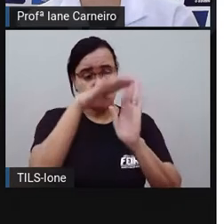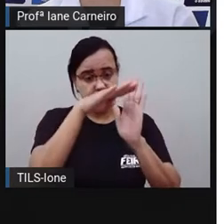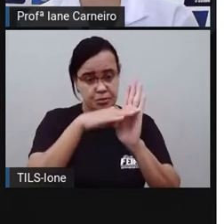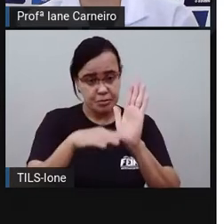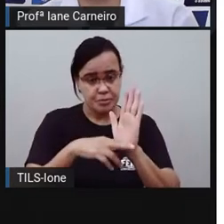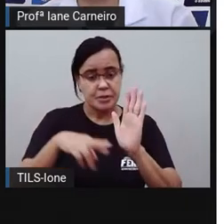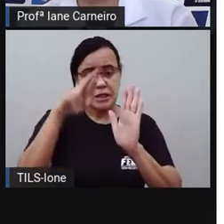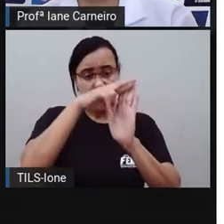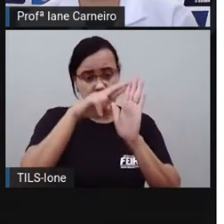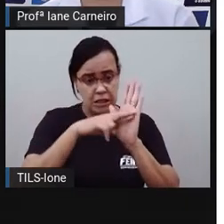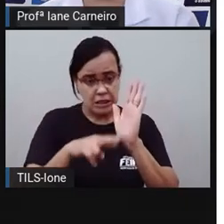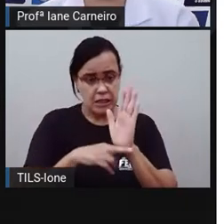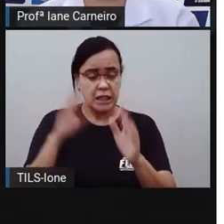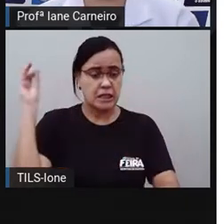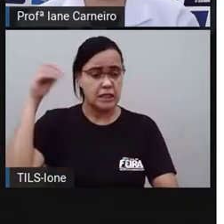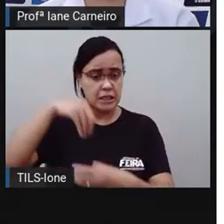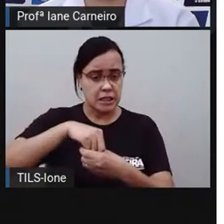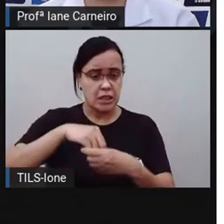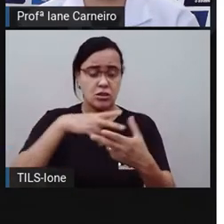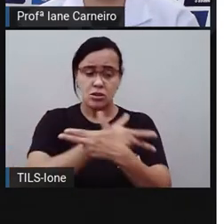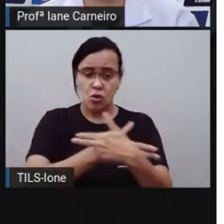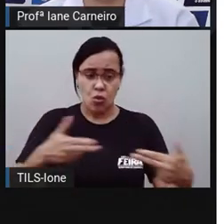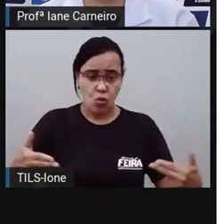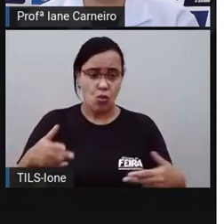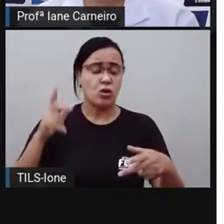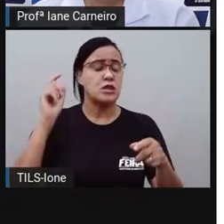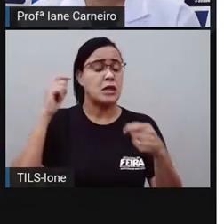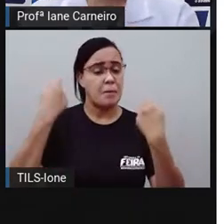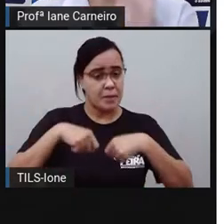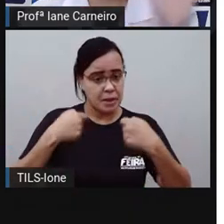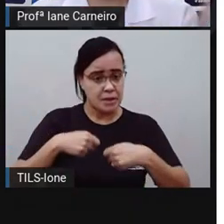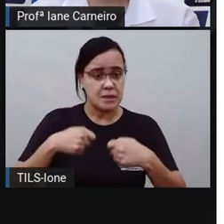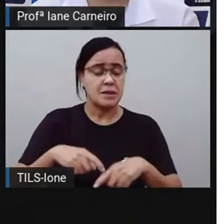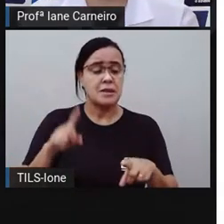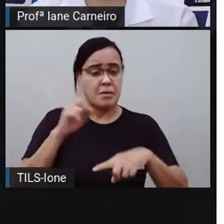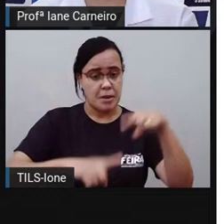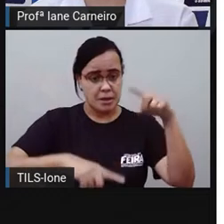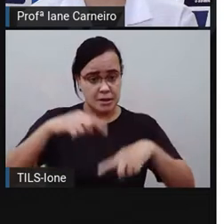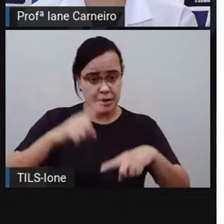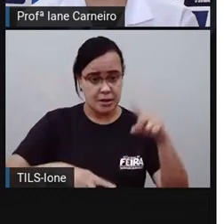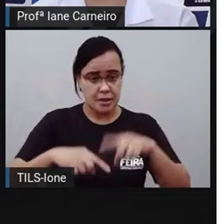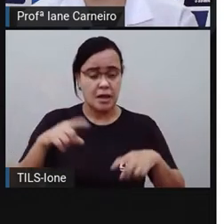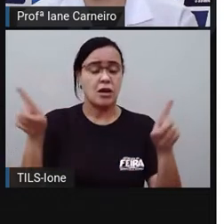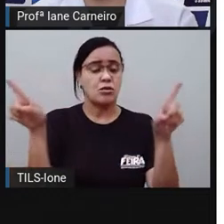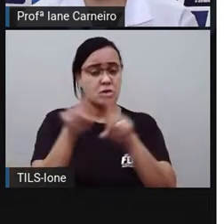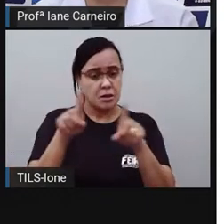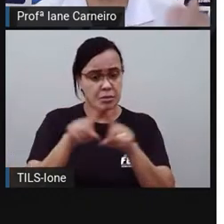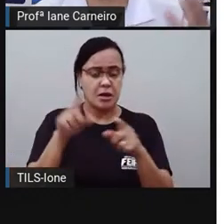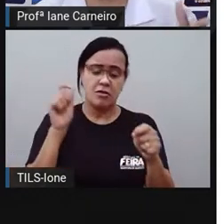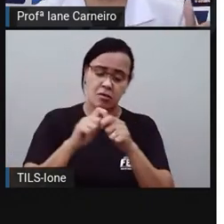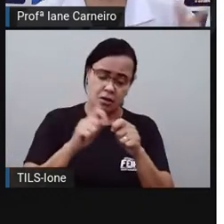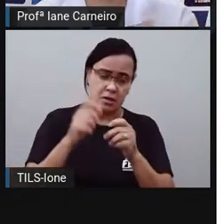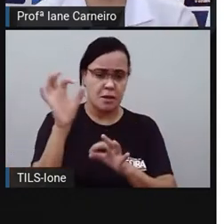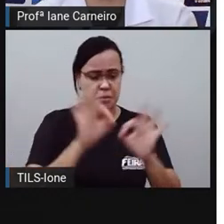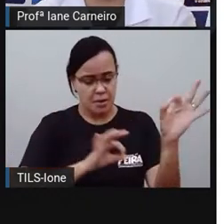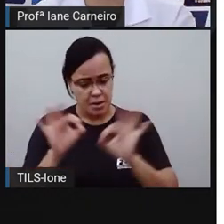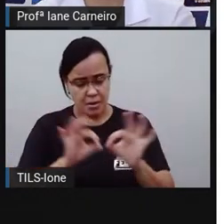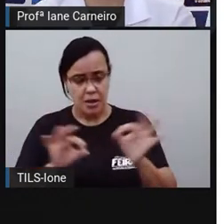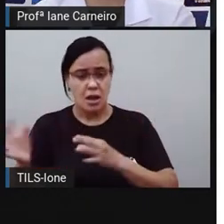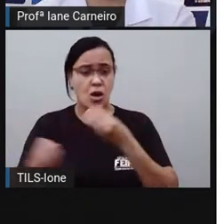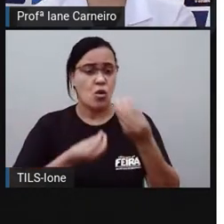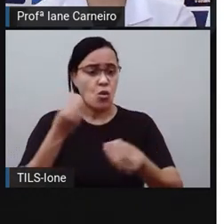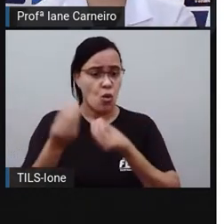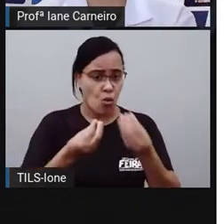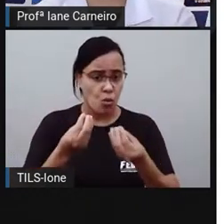ingredientes e modos de fazer, como a Pró falou. As duas receitas que a Pró mostrou pra vocês, elas agradam que público?